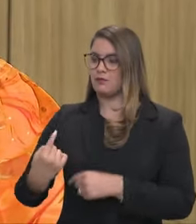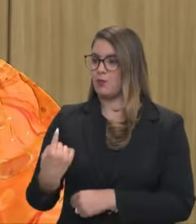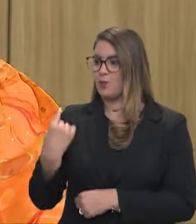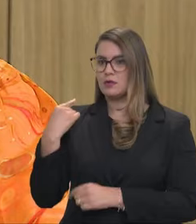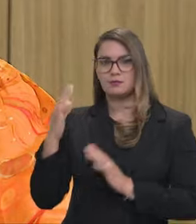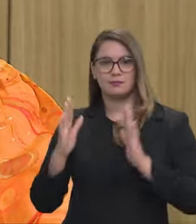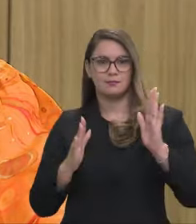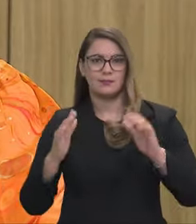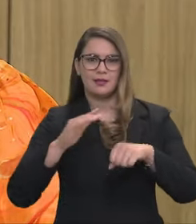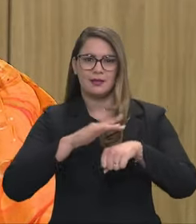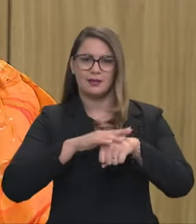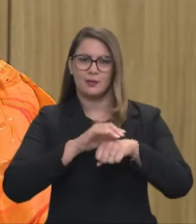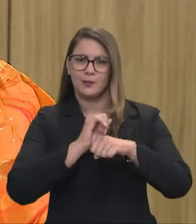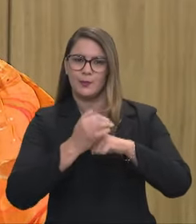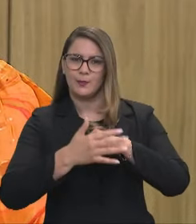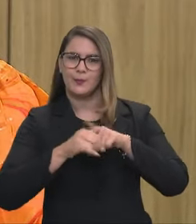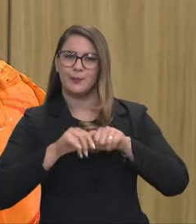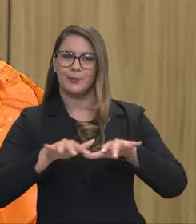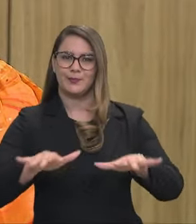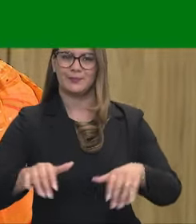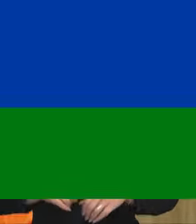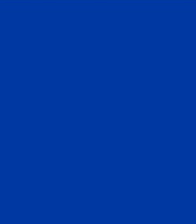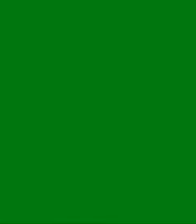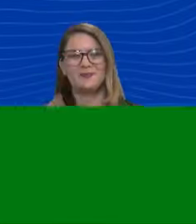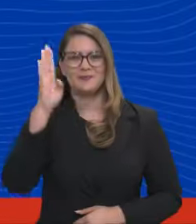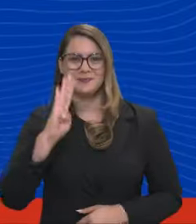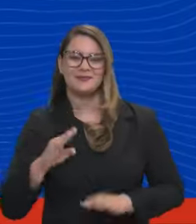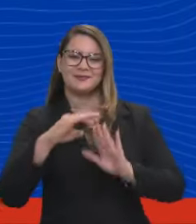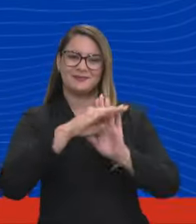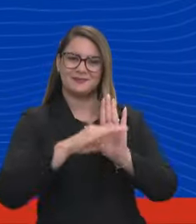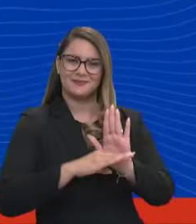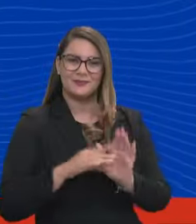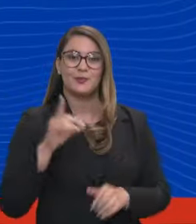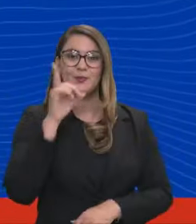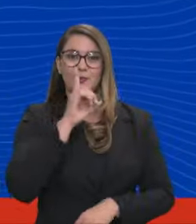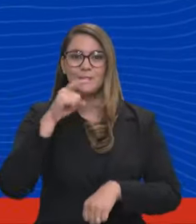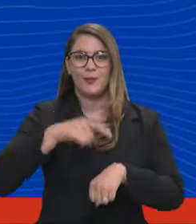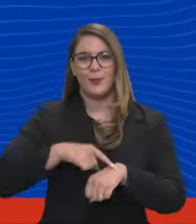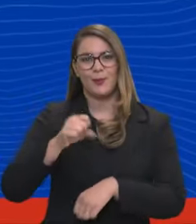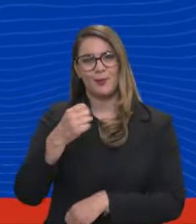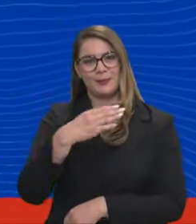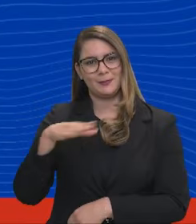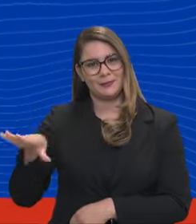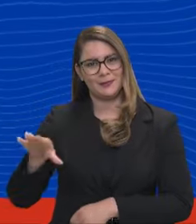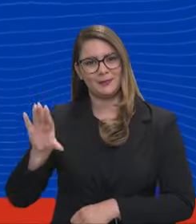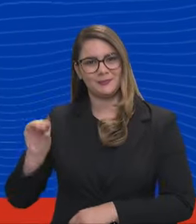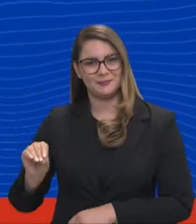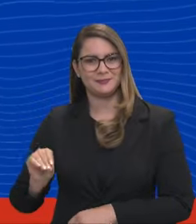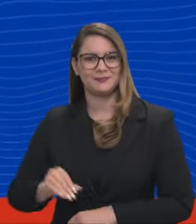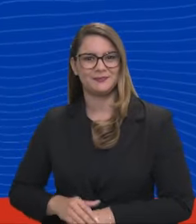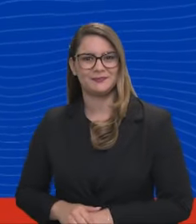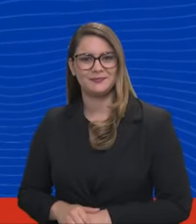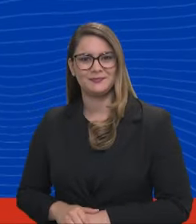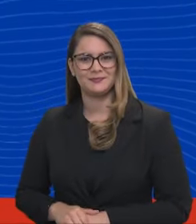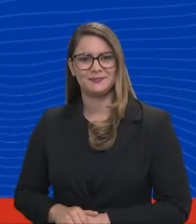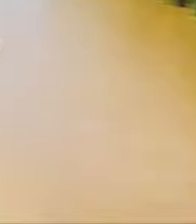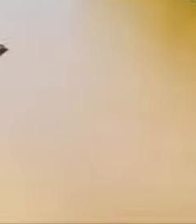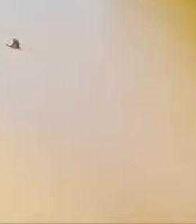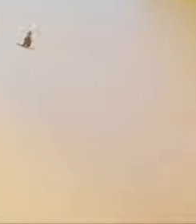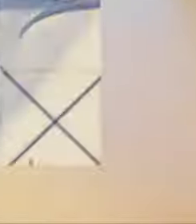desafiada nesses últimos tempos de pandemia. Brasil em pauta. Domingo, 8h30 da noite.